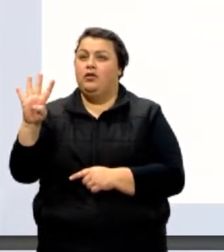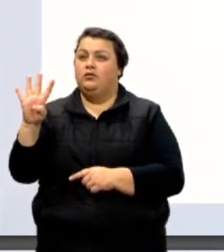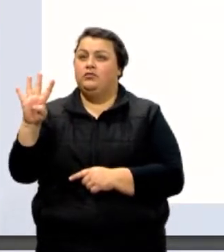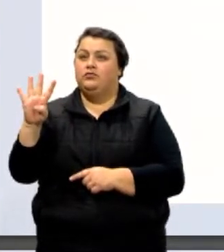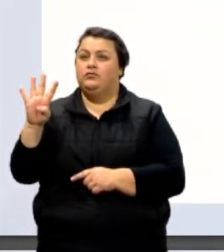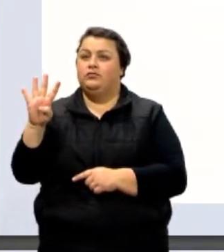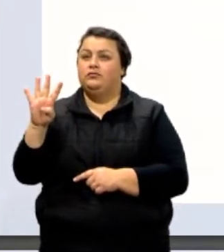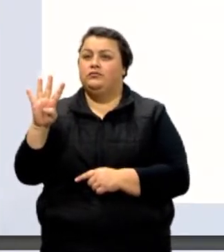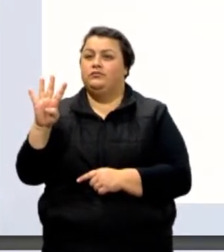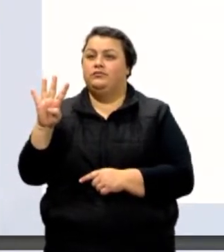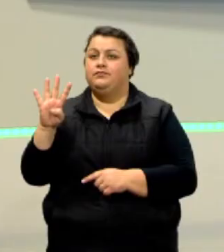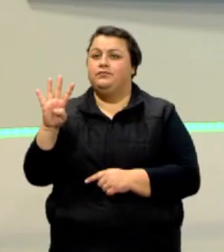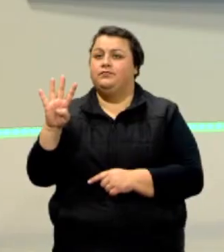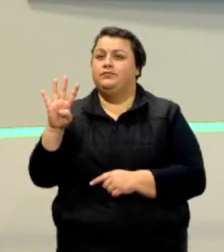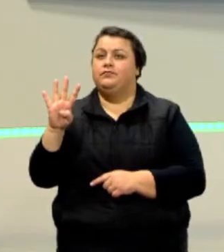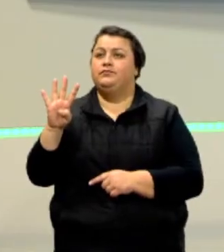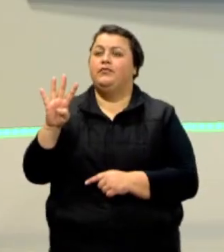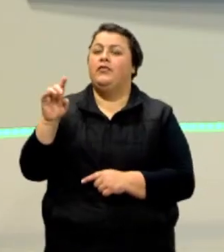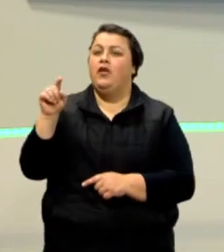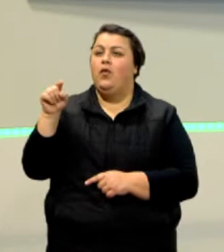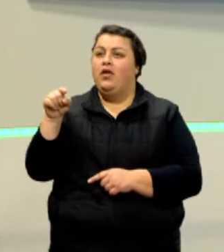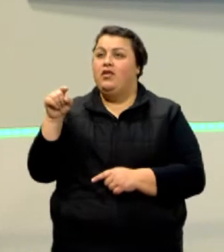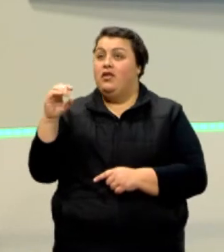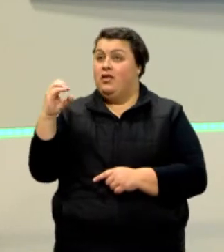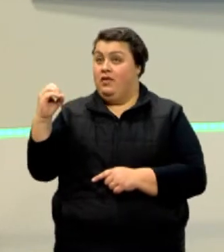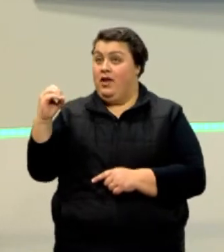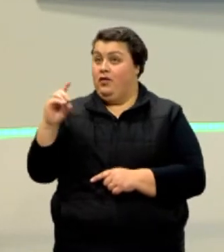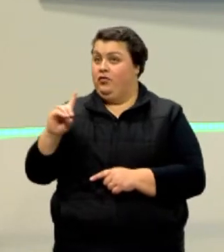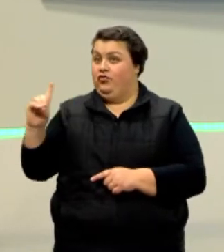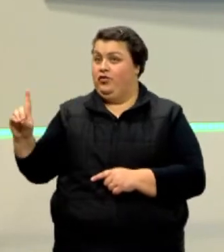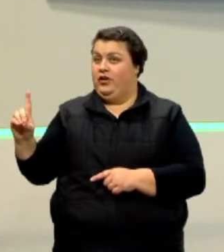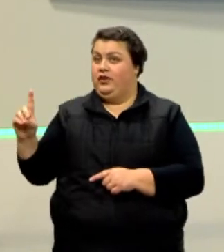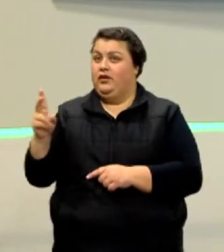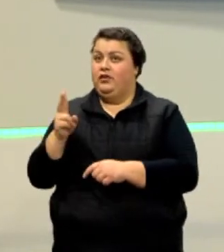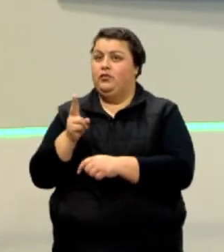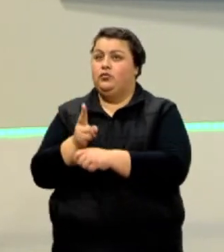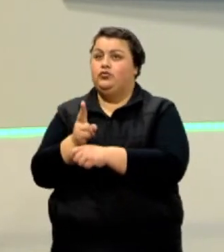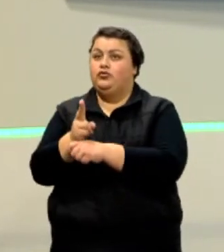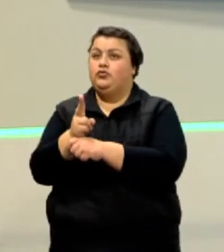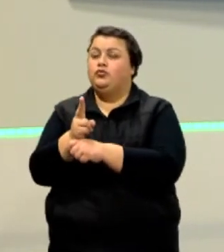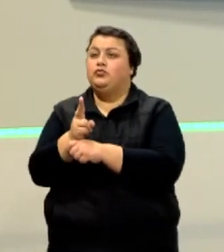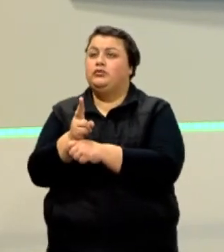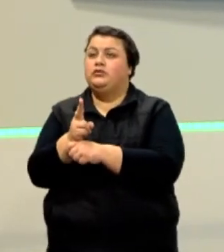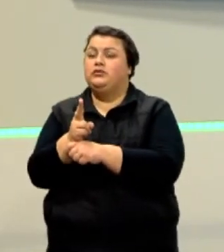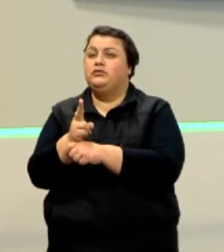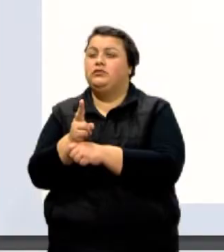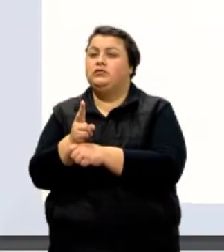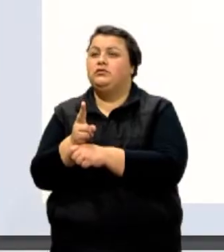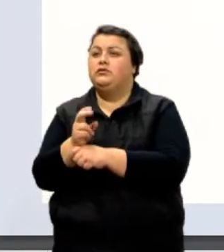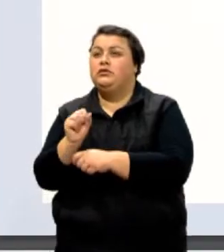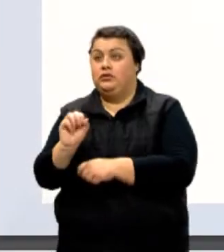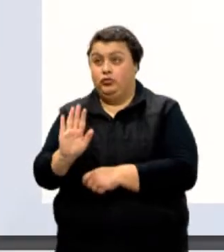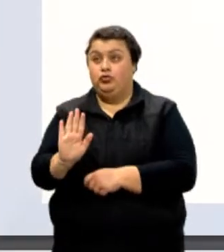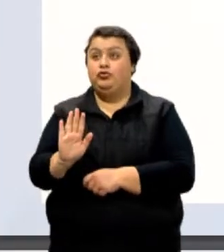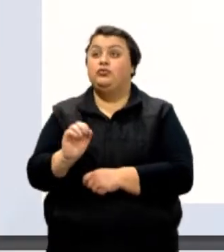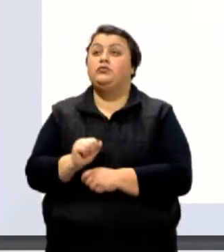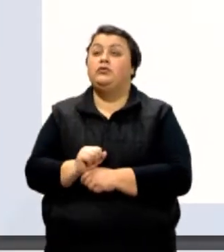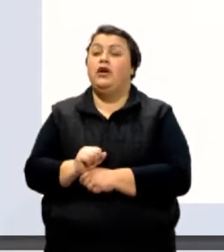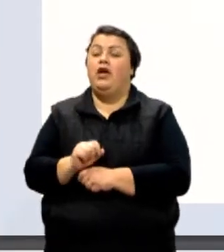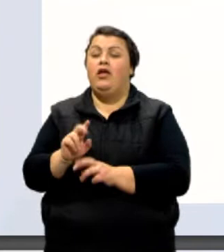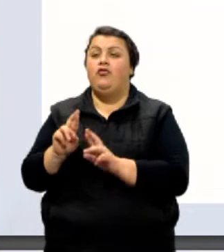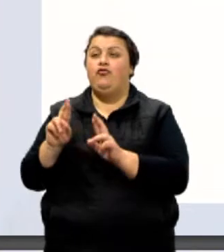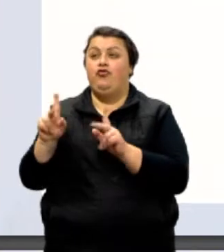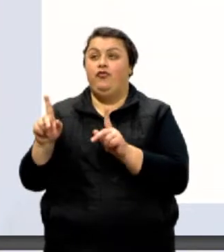Pessoal, esse zero à direita, esse aqui permanece. permanece. Está ok? Esse aqui permanece. É